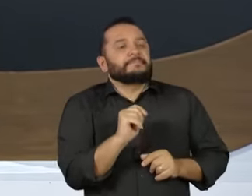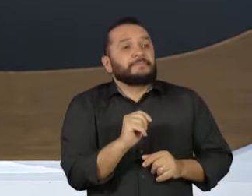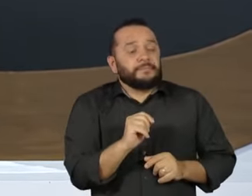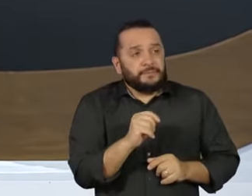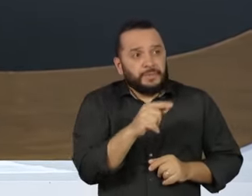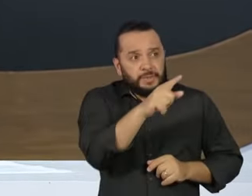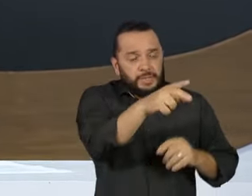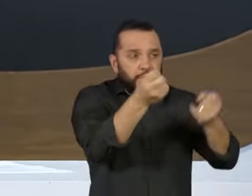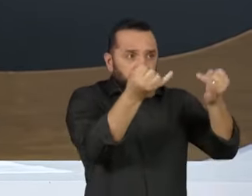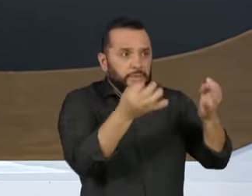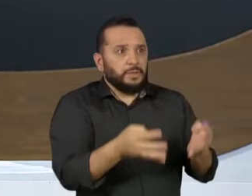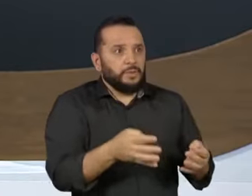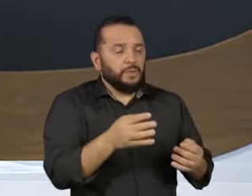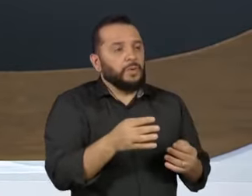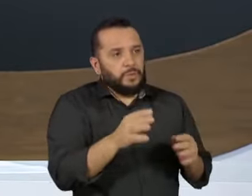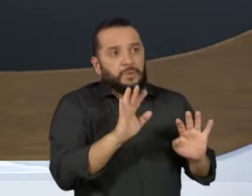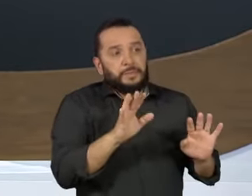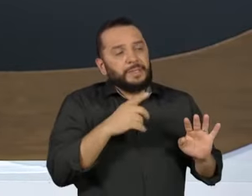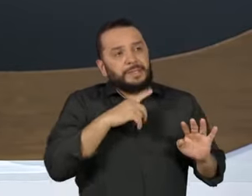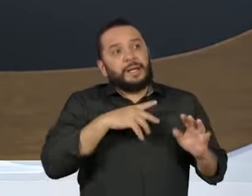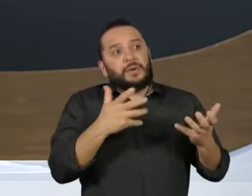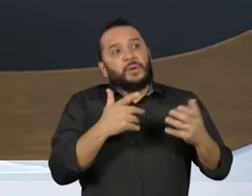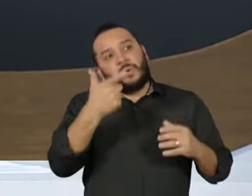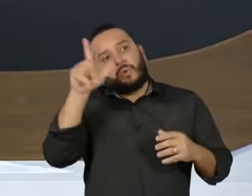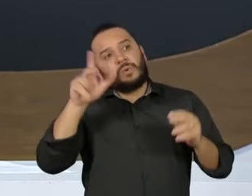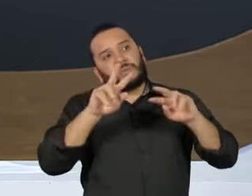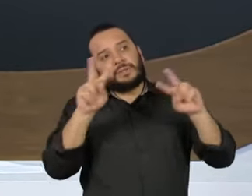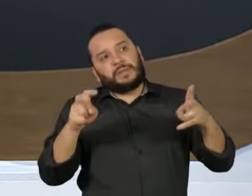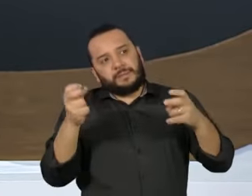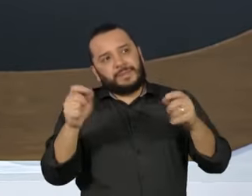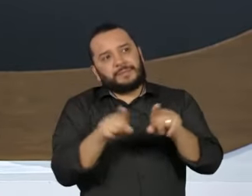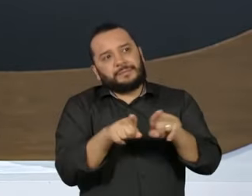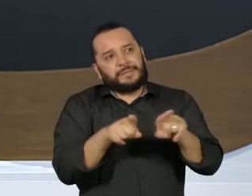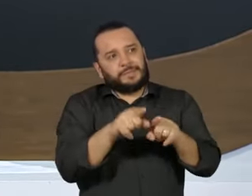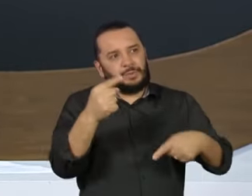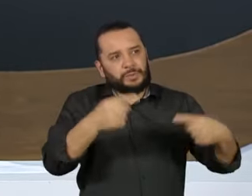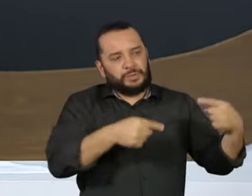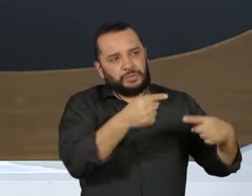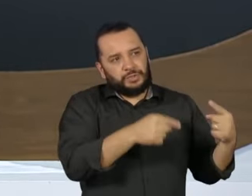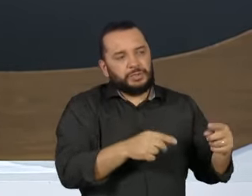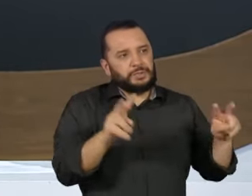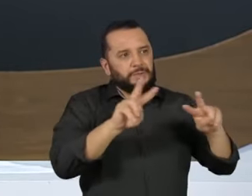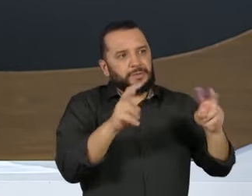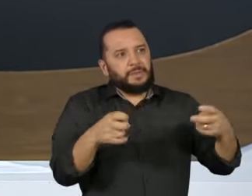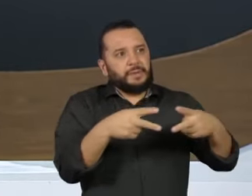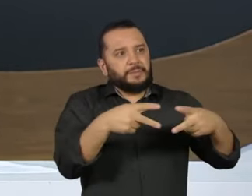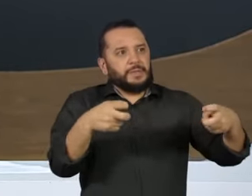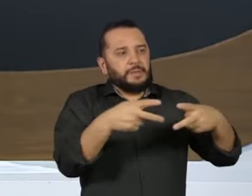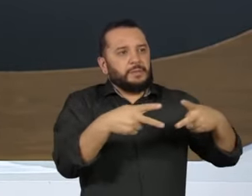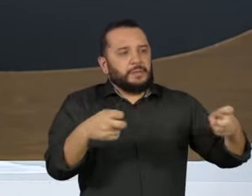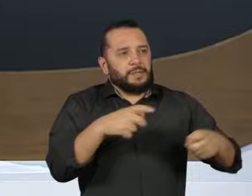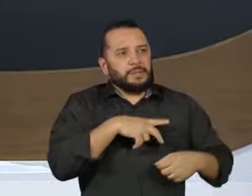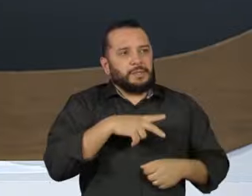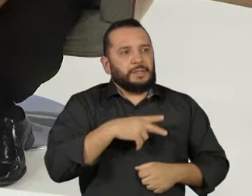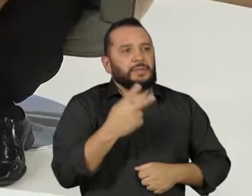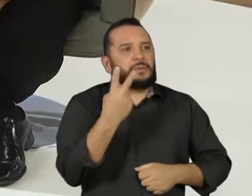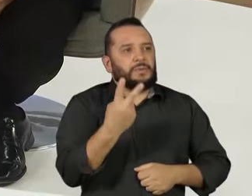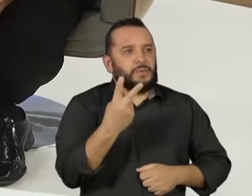bem nas questões programáticas, mas tem muito tema para tratar. O senhor disse que na questão da Petrobras, a gente tem aí dois candidatos que estão na